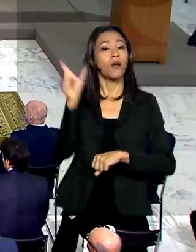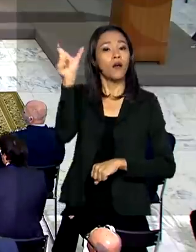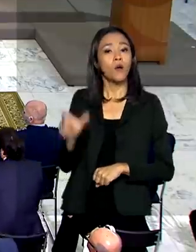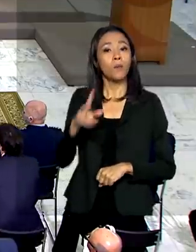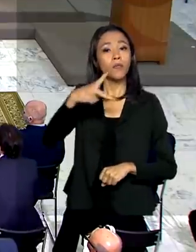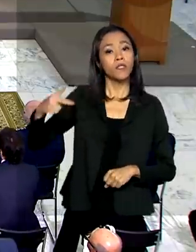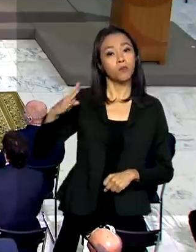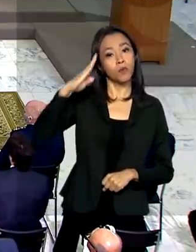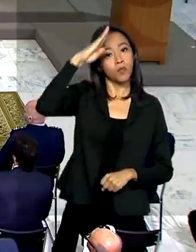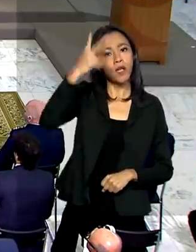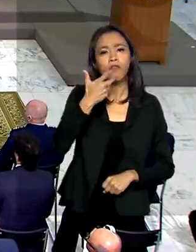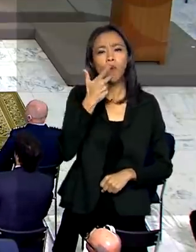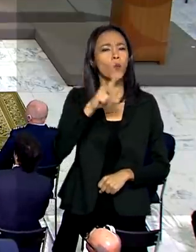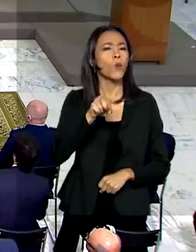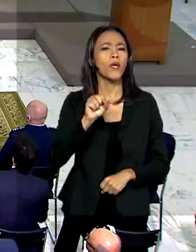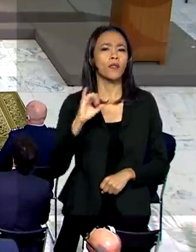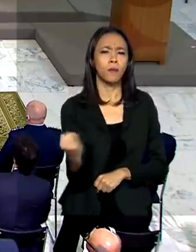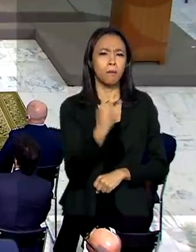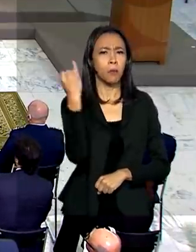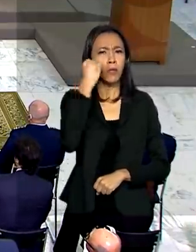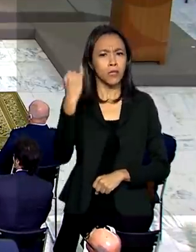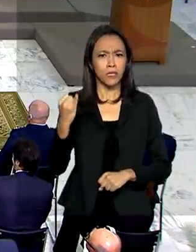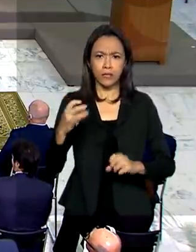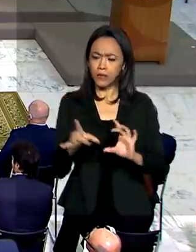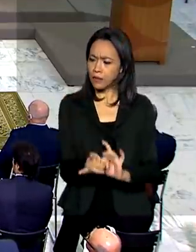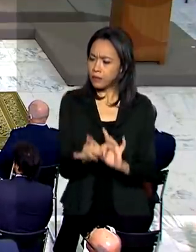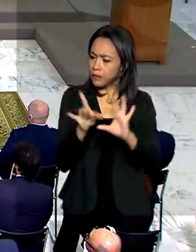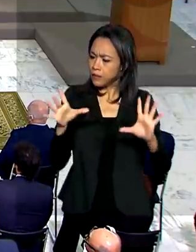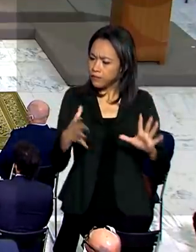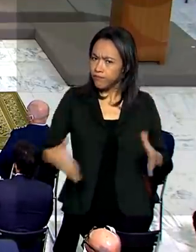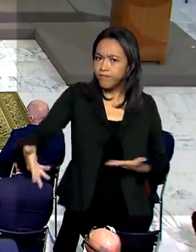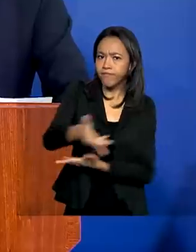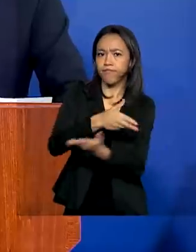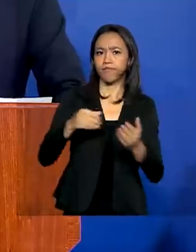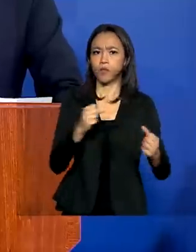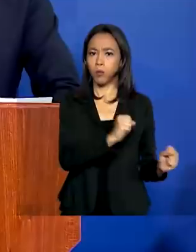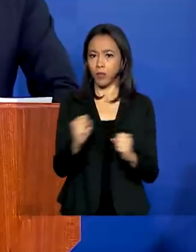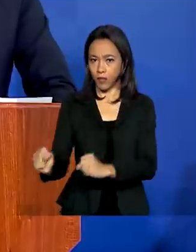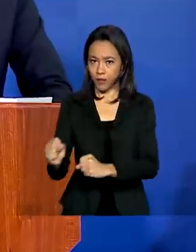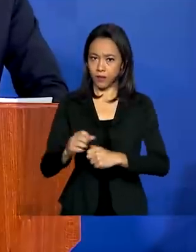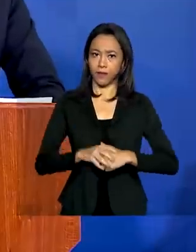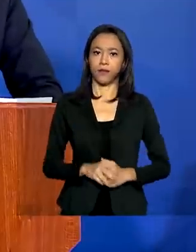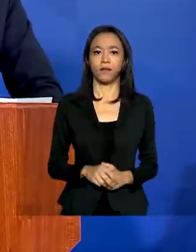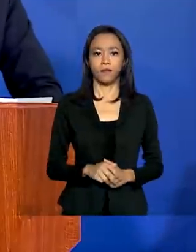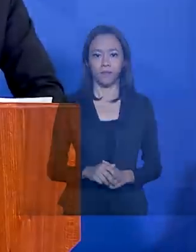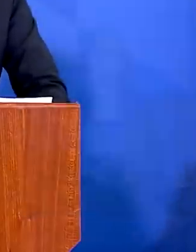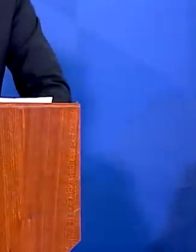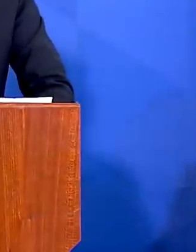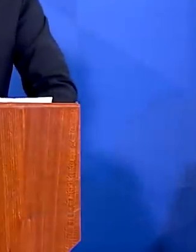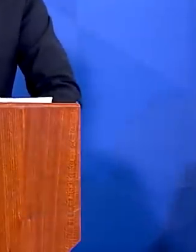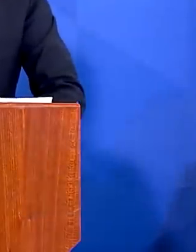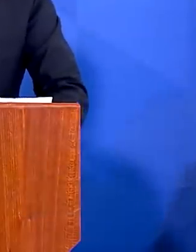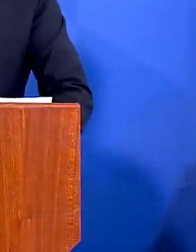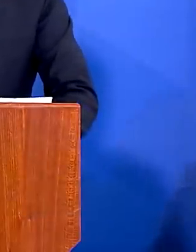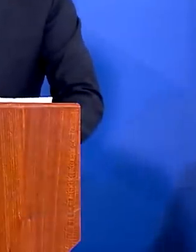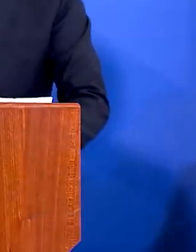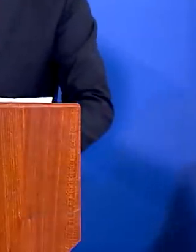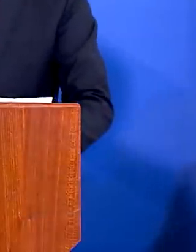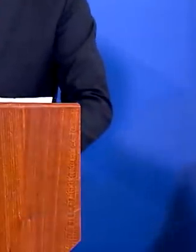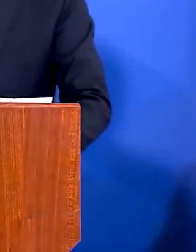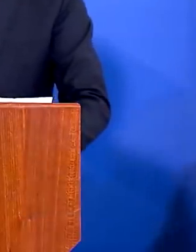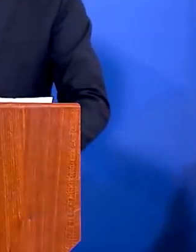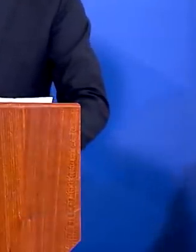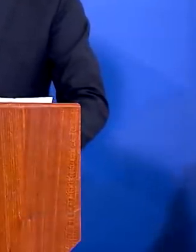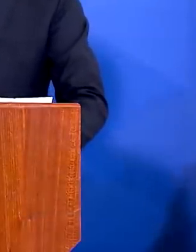Bolsonaro falou da importância da independência entre os poderes. Não posso admitir que ninguém